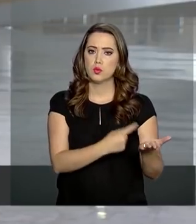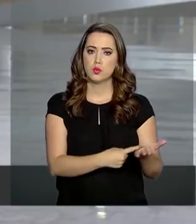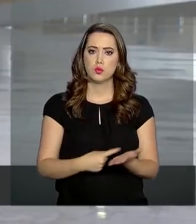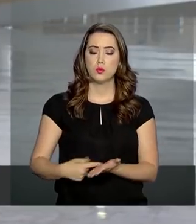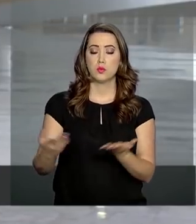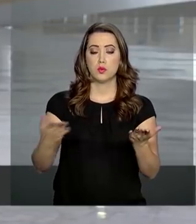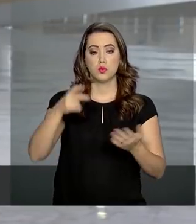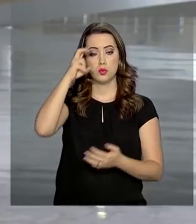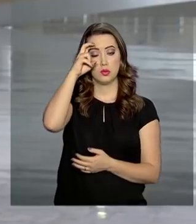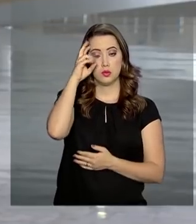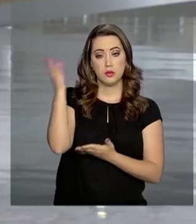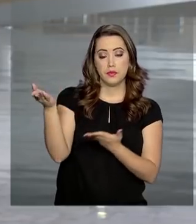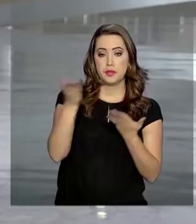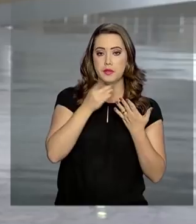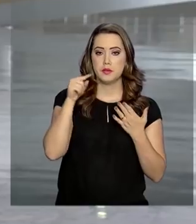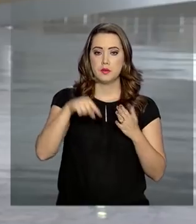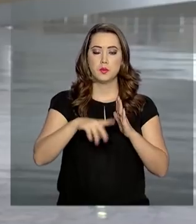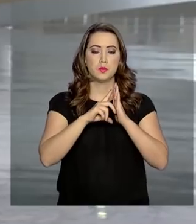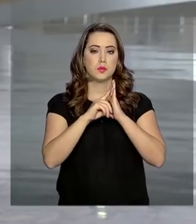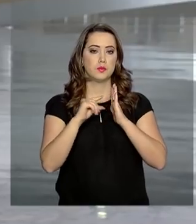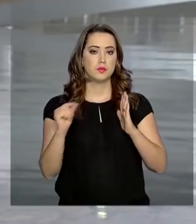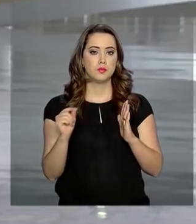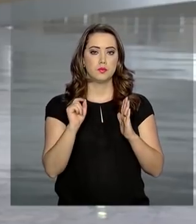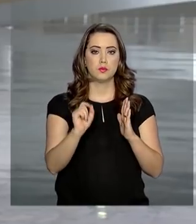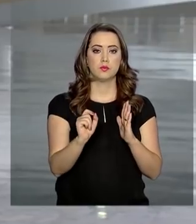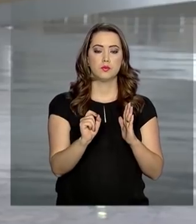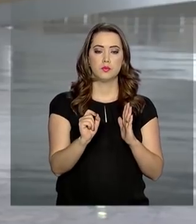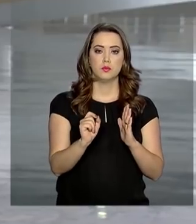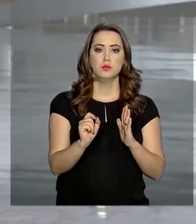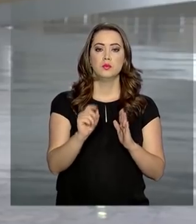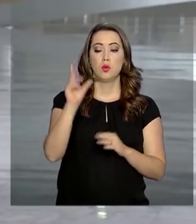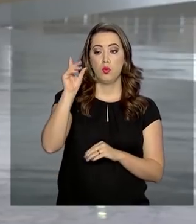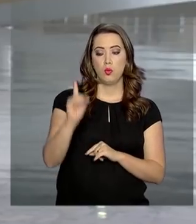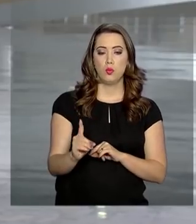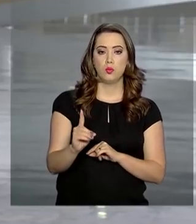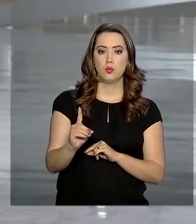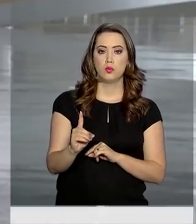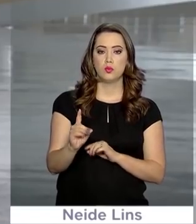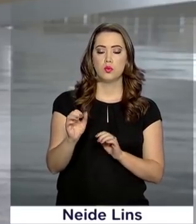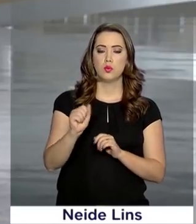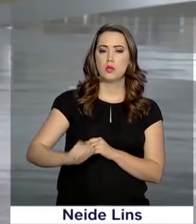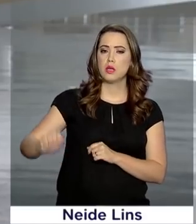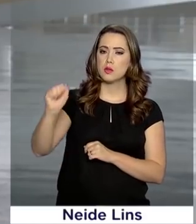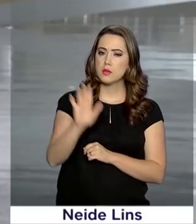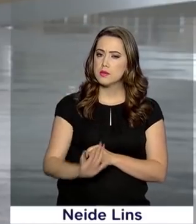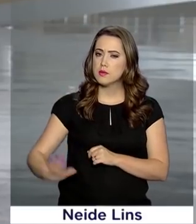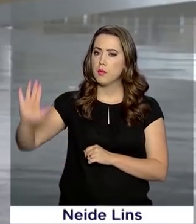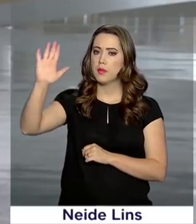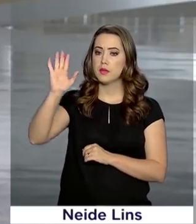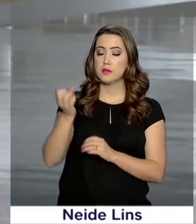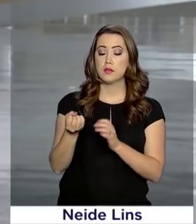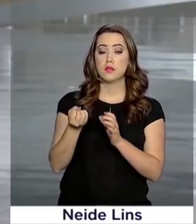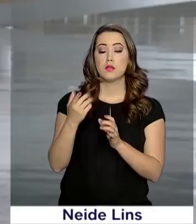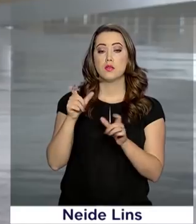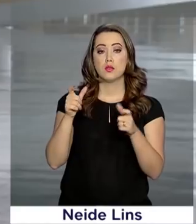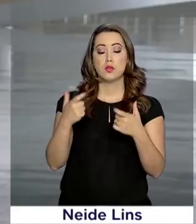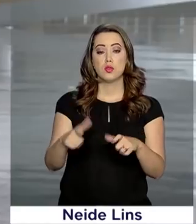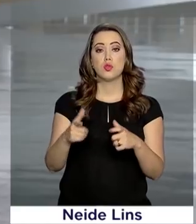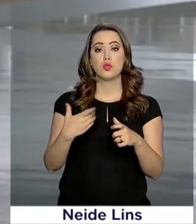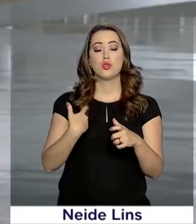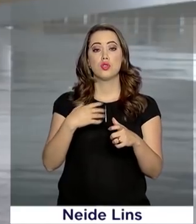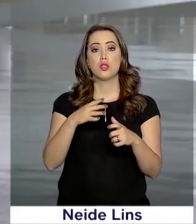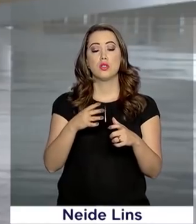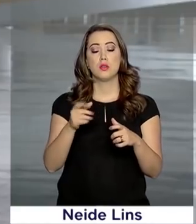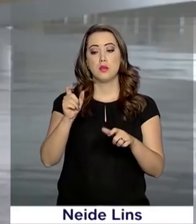desta quinta-feira recebendo aqui no Palácio do Planalto o diretor da Associação Brasileira de Criadores de Zebu